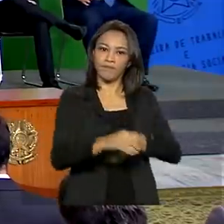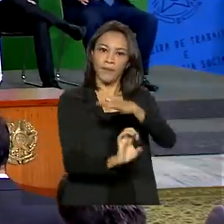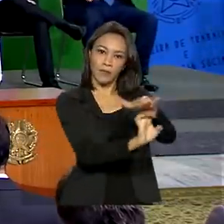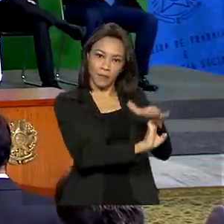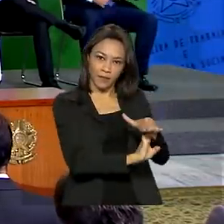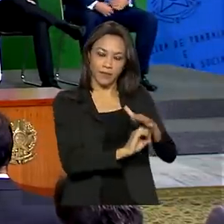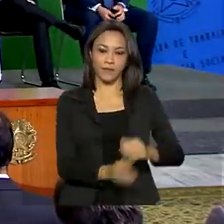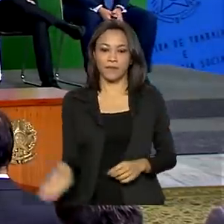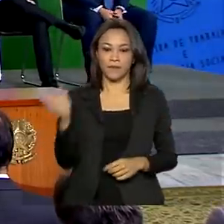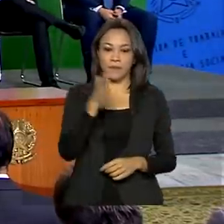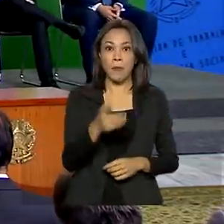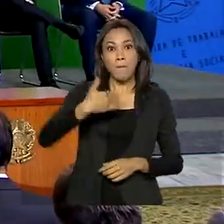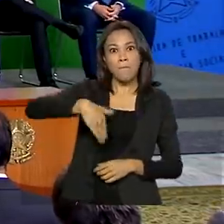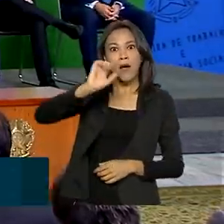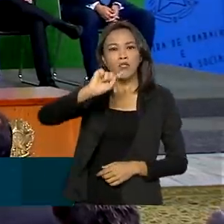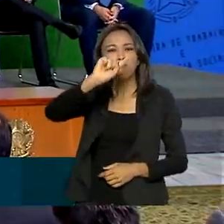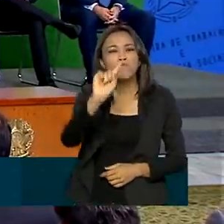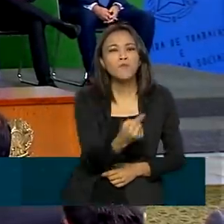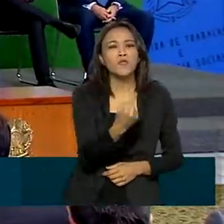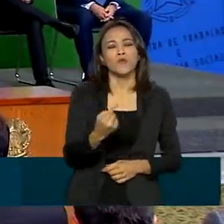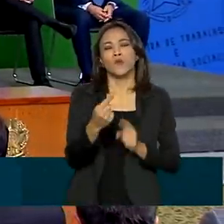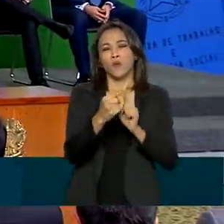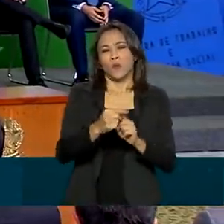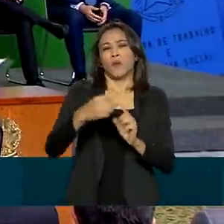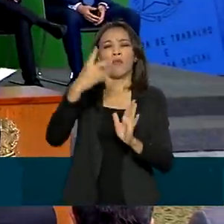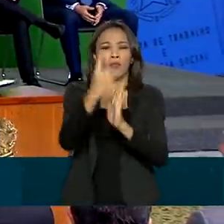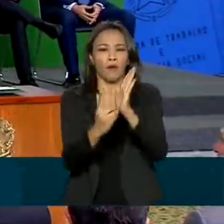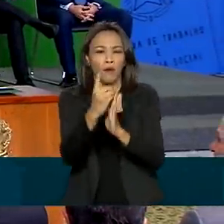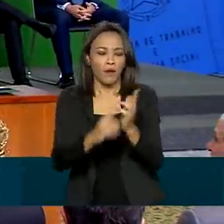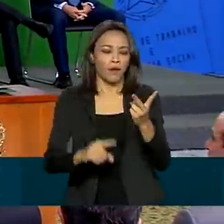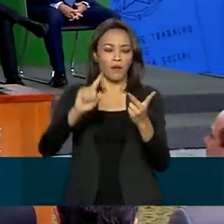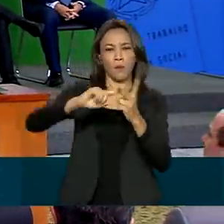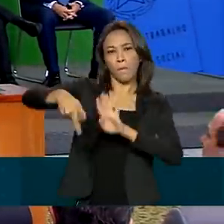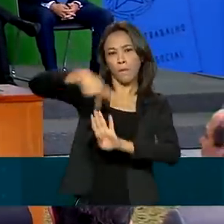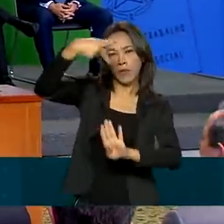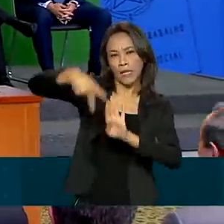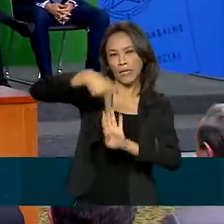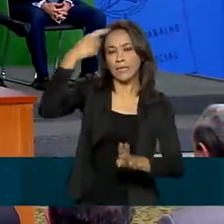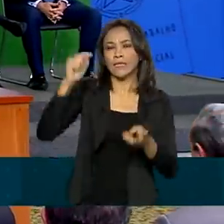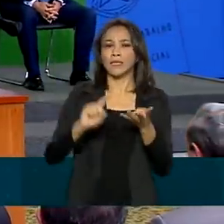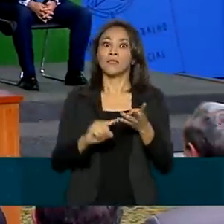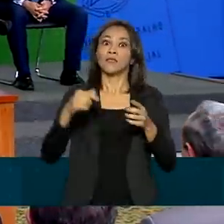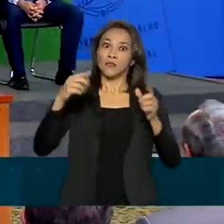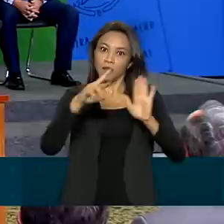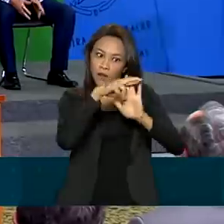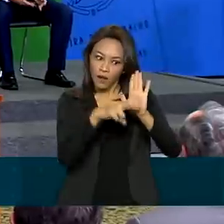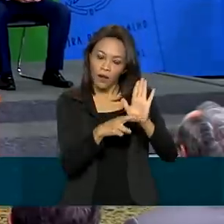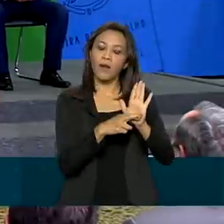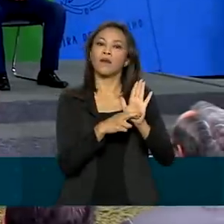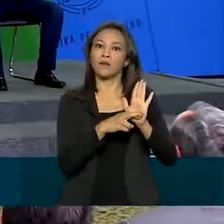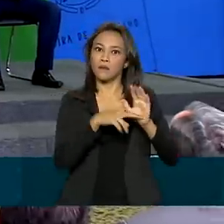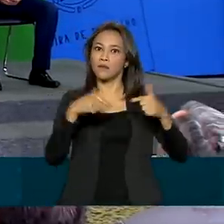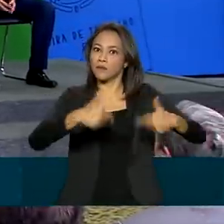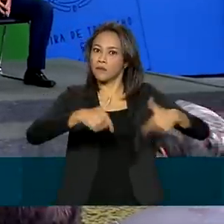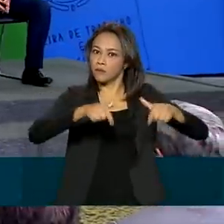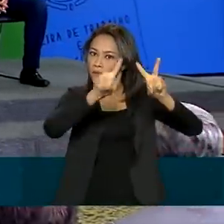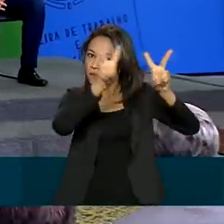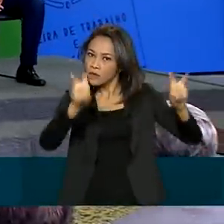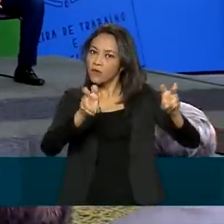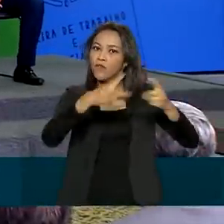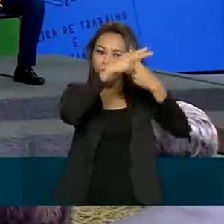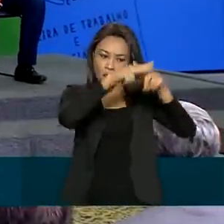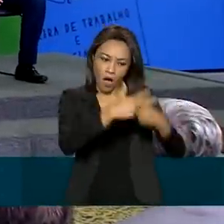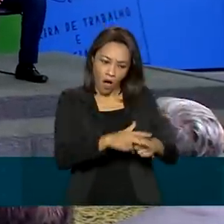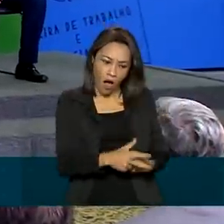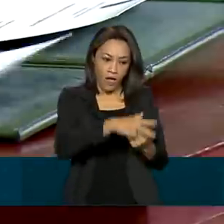Mais de mil decretos, portarias e instruções normativas trabalhistas foram atualizados e transformados em